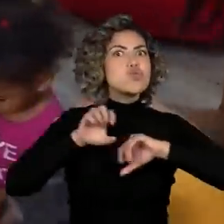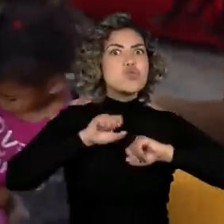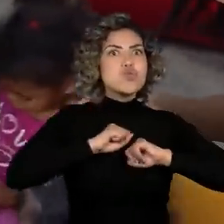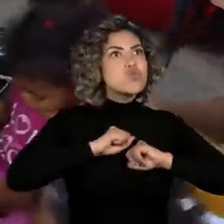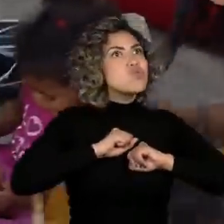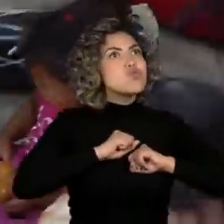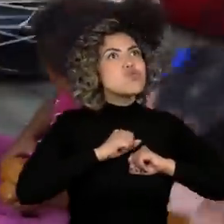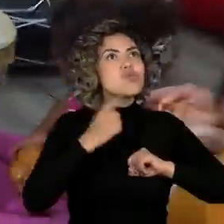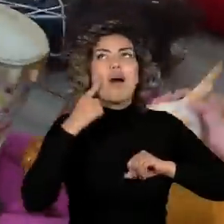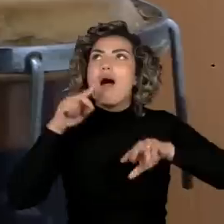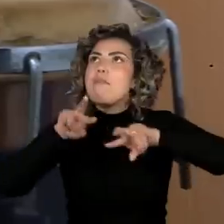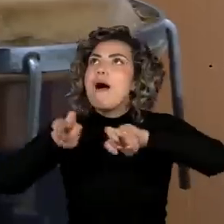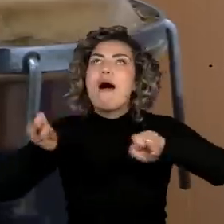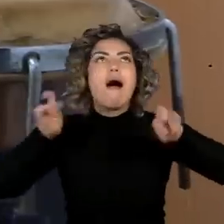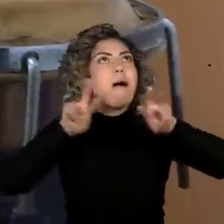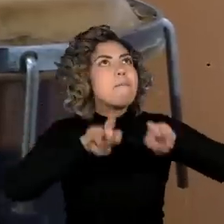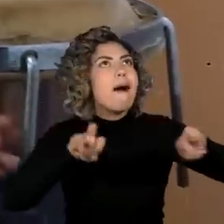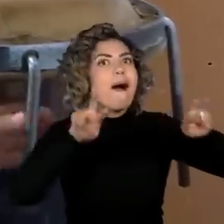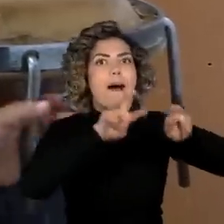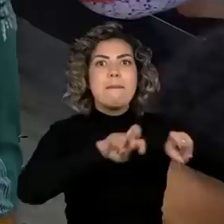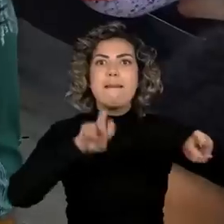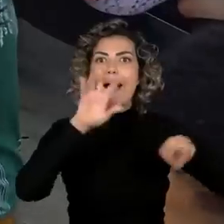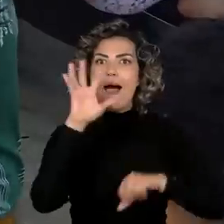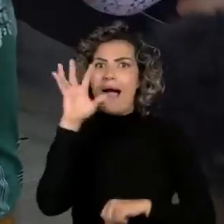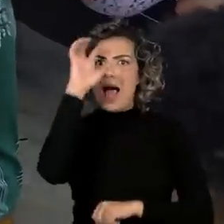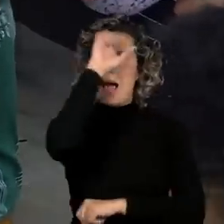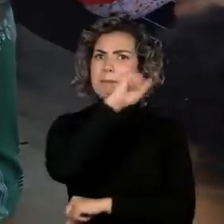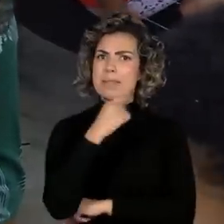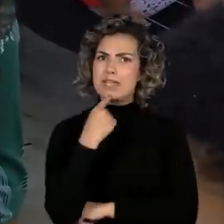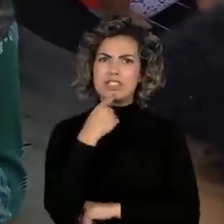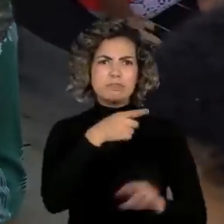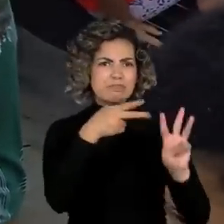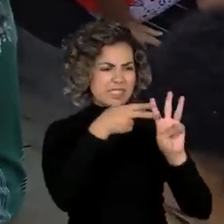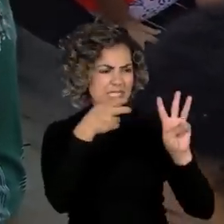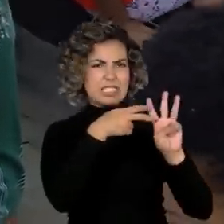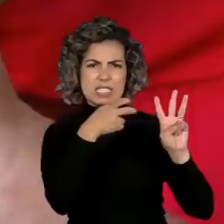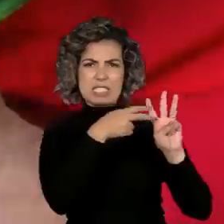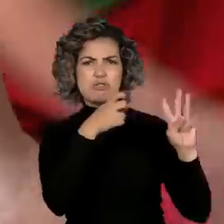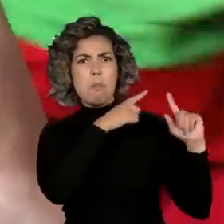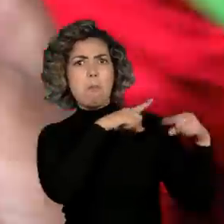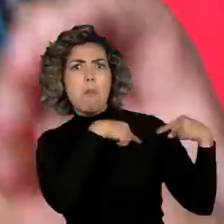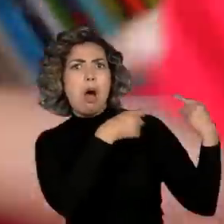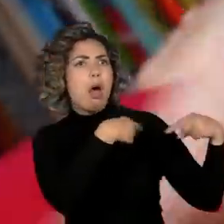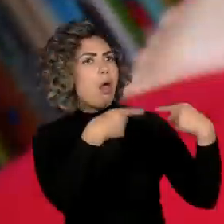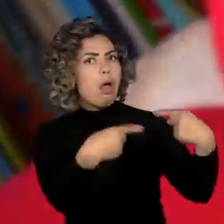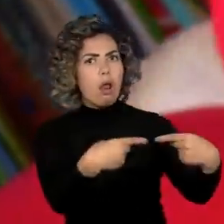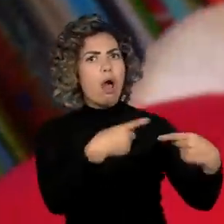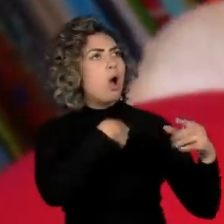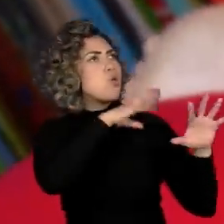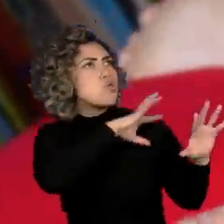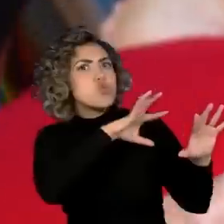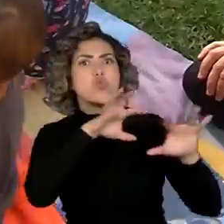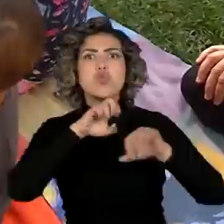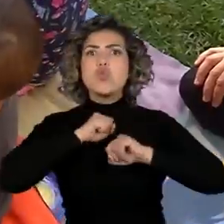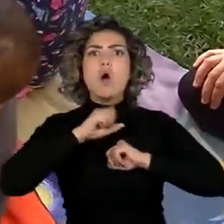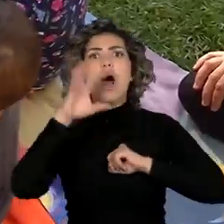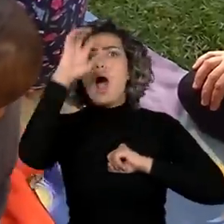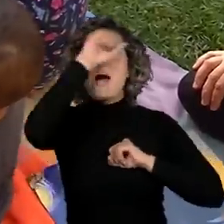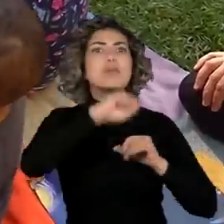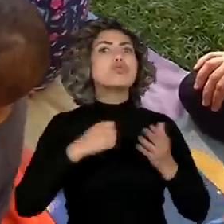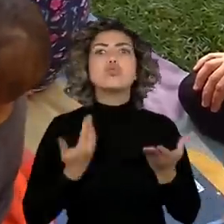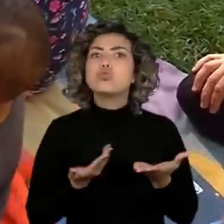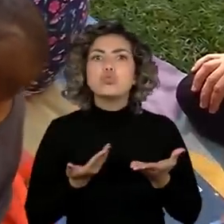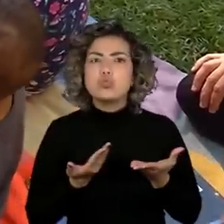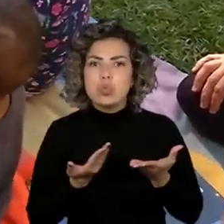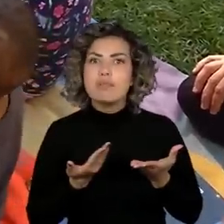Ancestralidade. O que aprender com os povos originários. Sem sujeira, não é? Ele